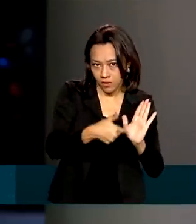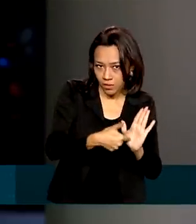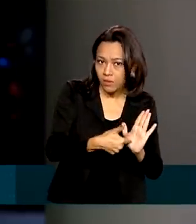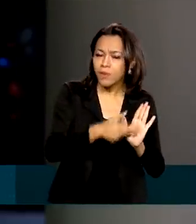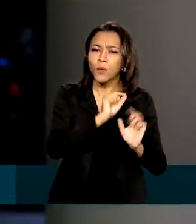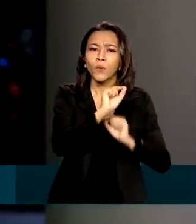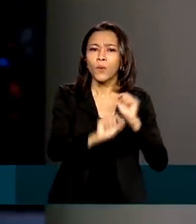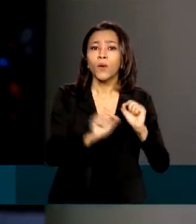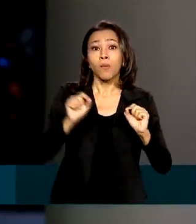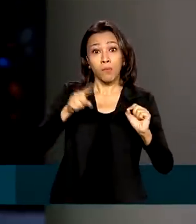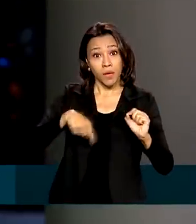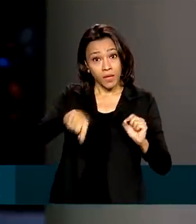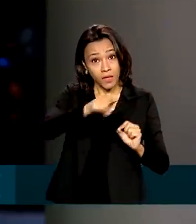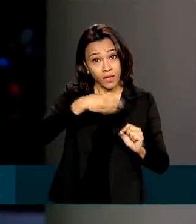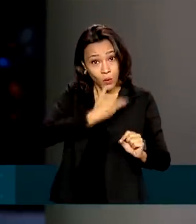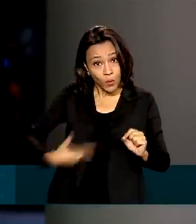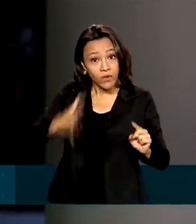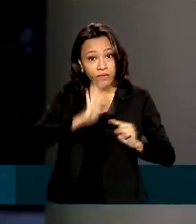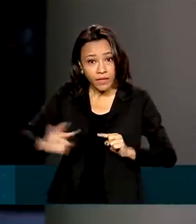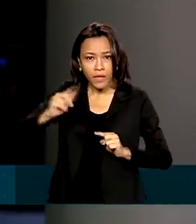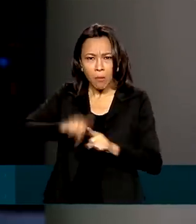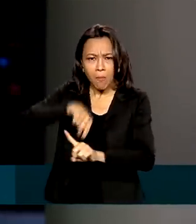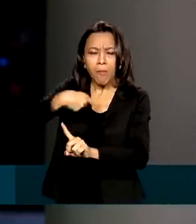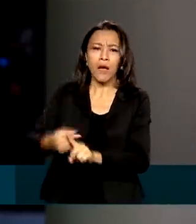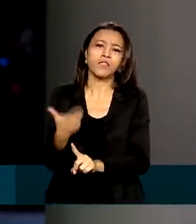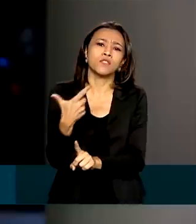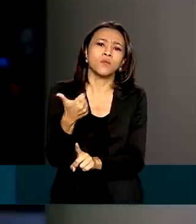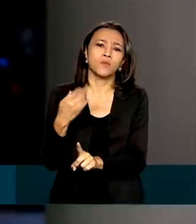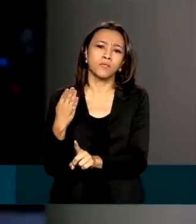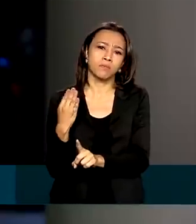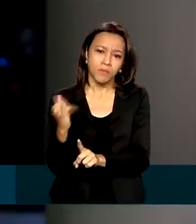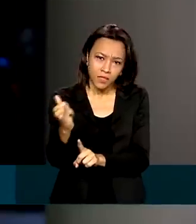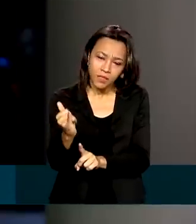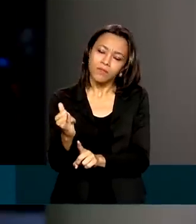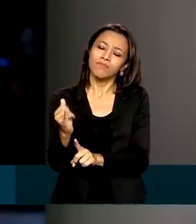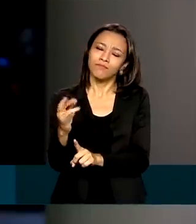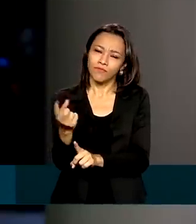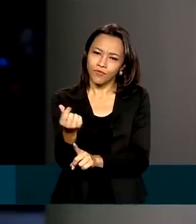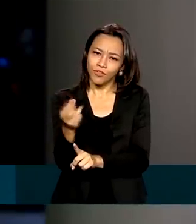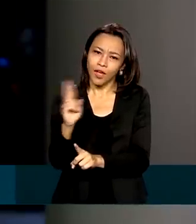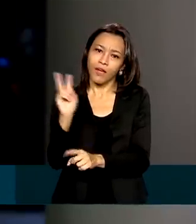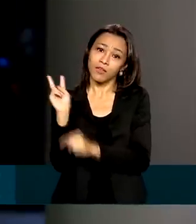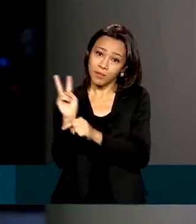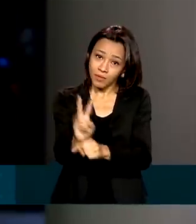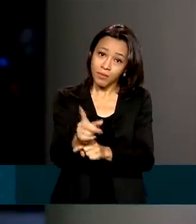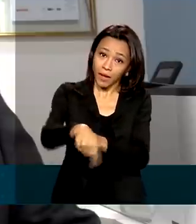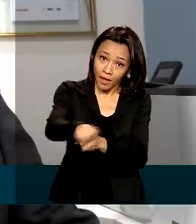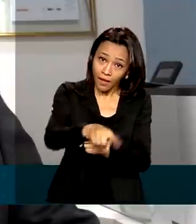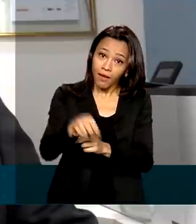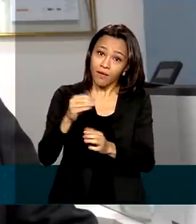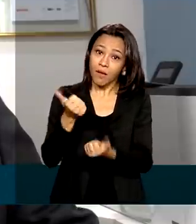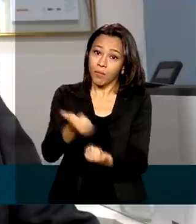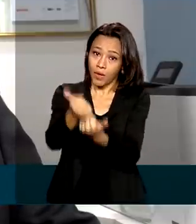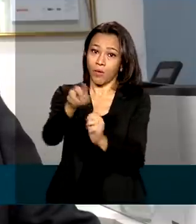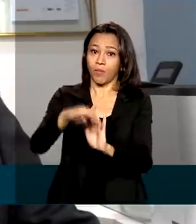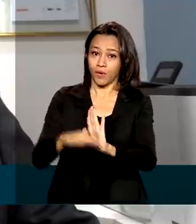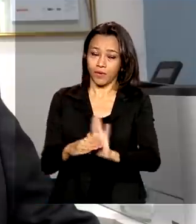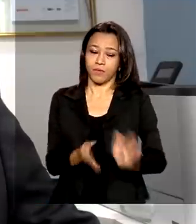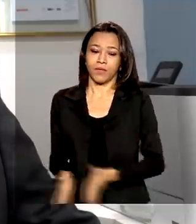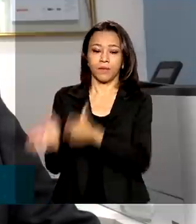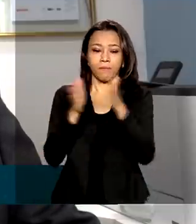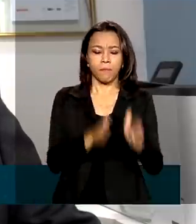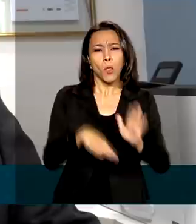para que a União libere mais 12 bilhões de reais em créditos a esse programa. O PRONAMP tem muitas